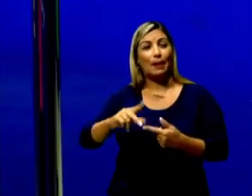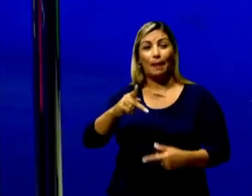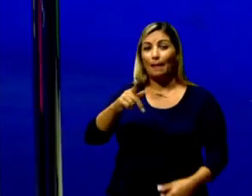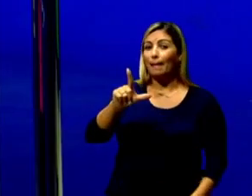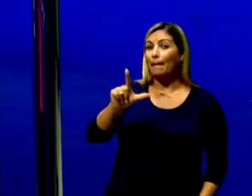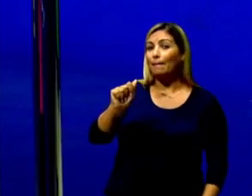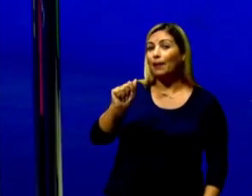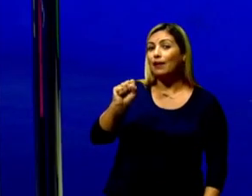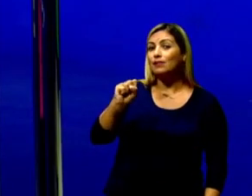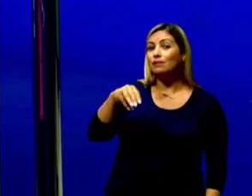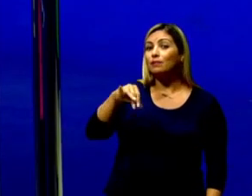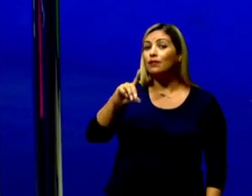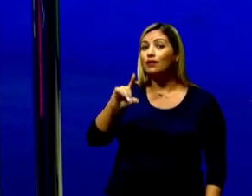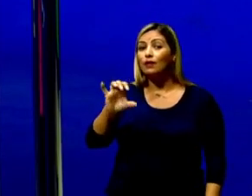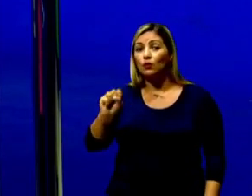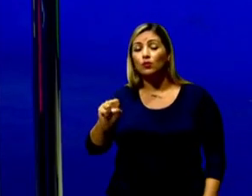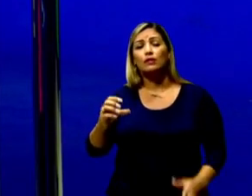vírus.